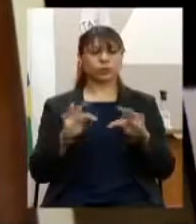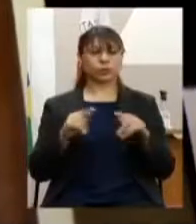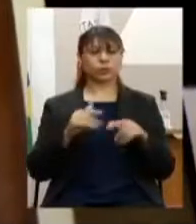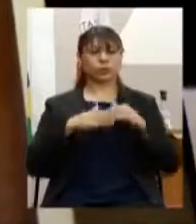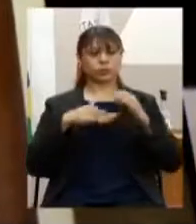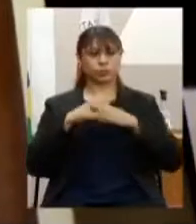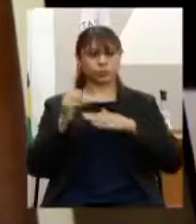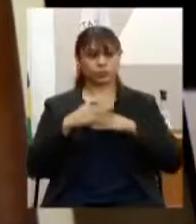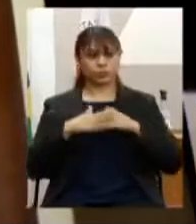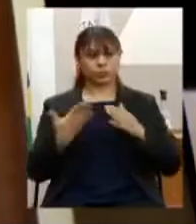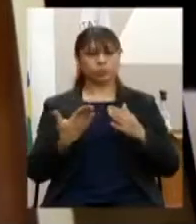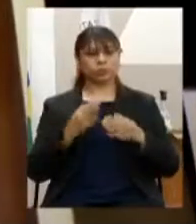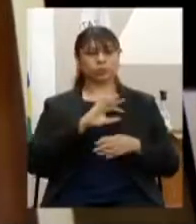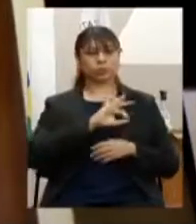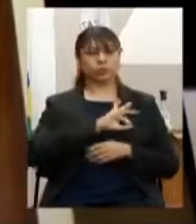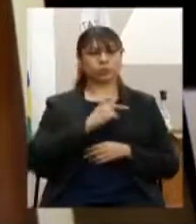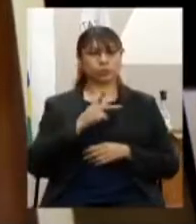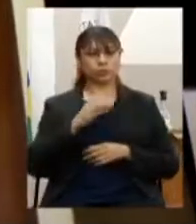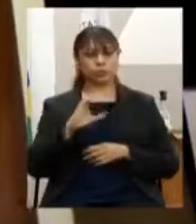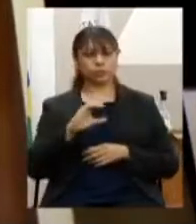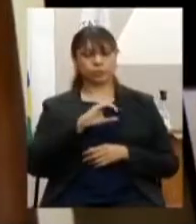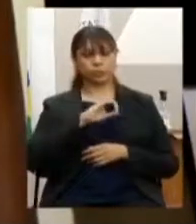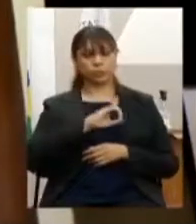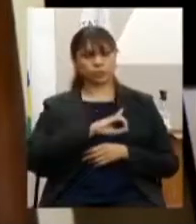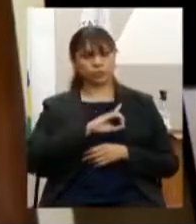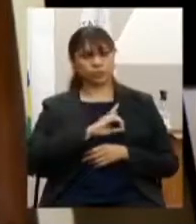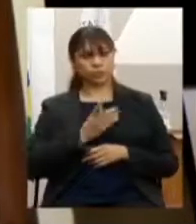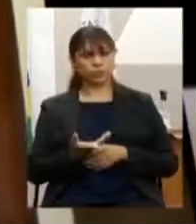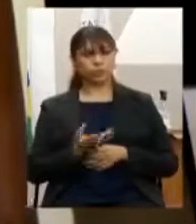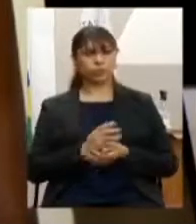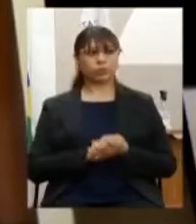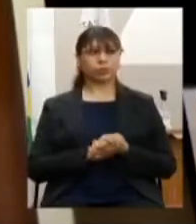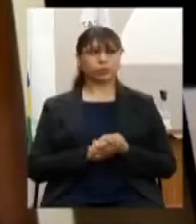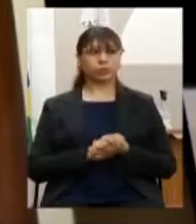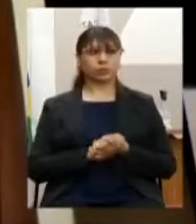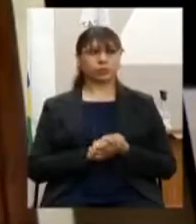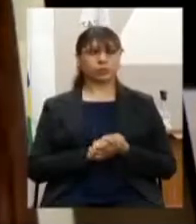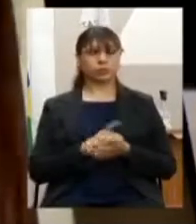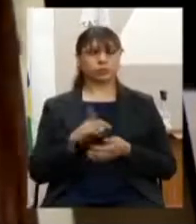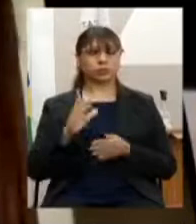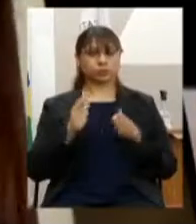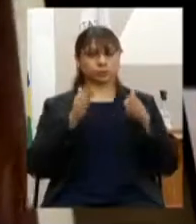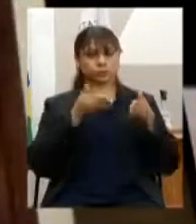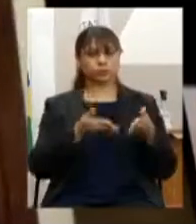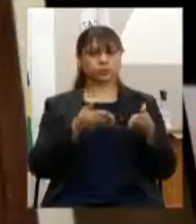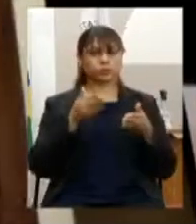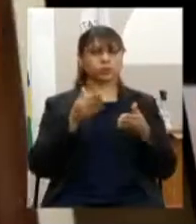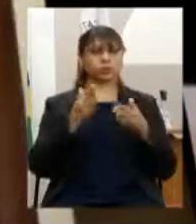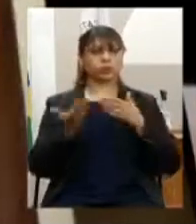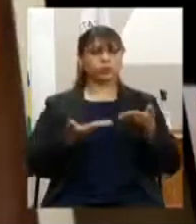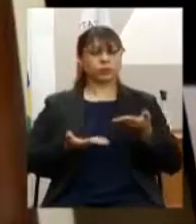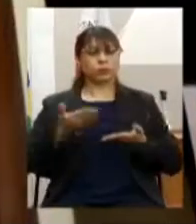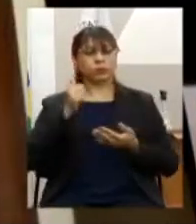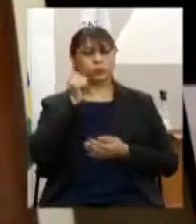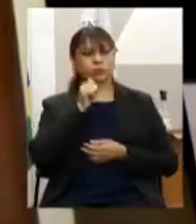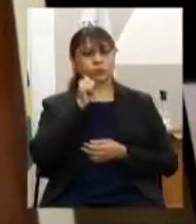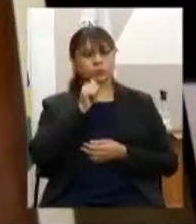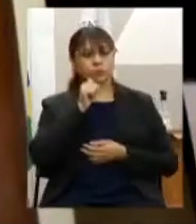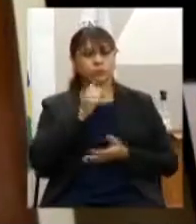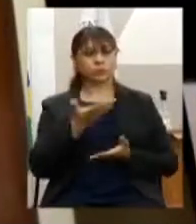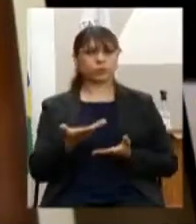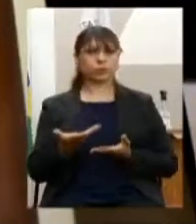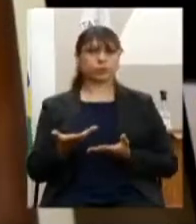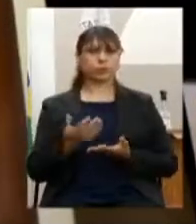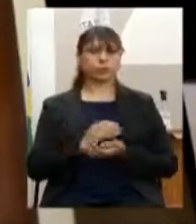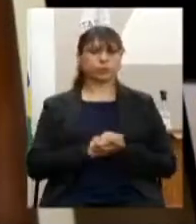de Minas Gerais das delegacias gerais ou especializadas em atendimento à mulher para o acolhimento atenção e